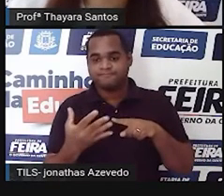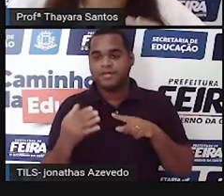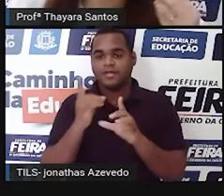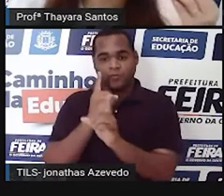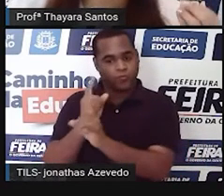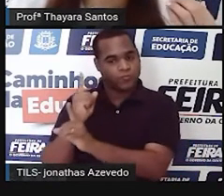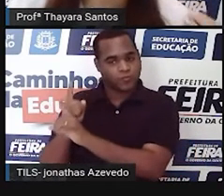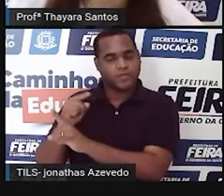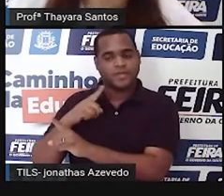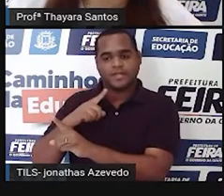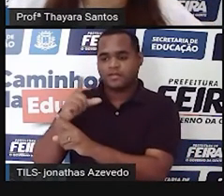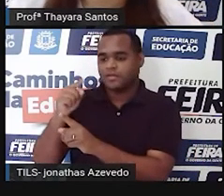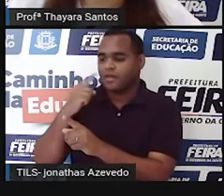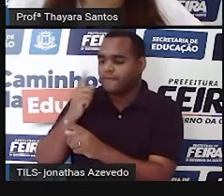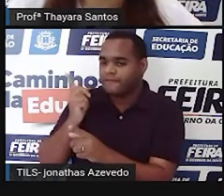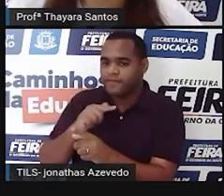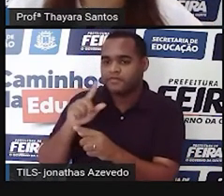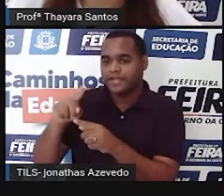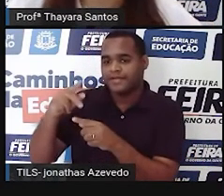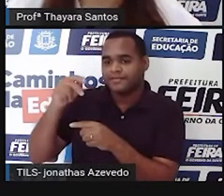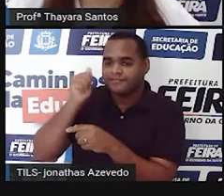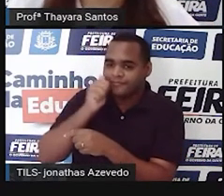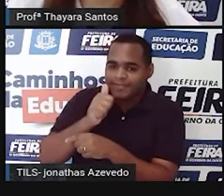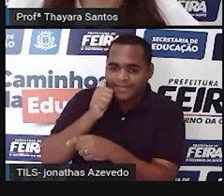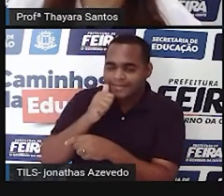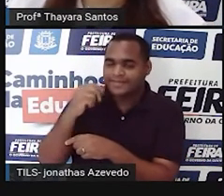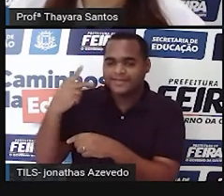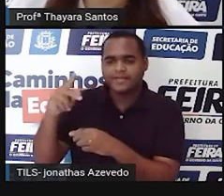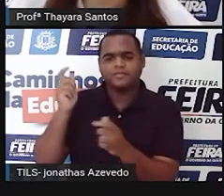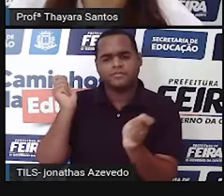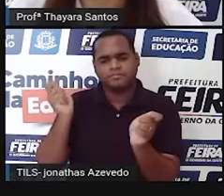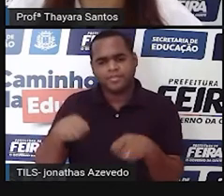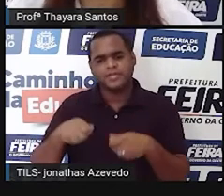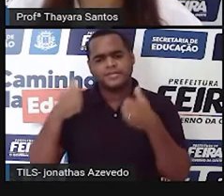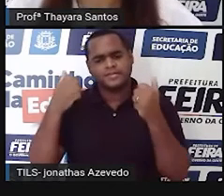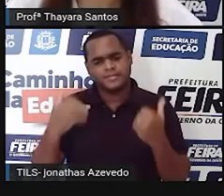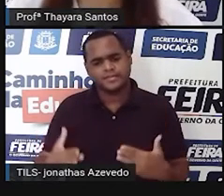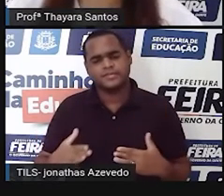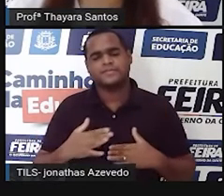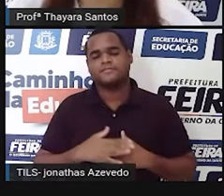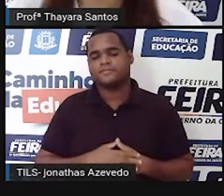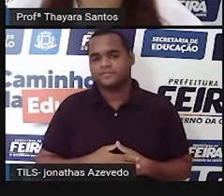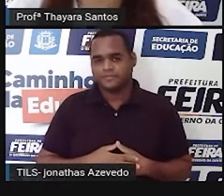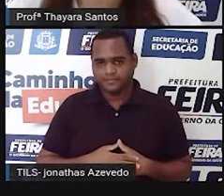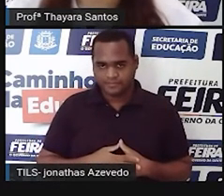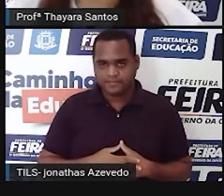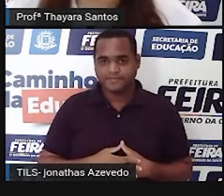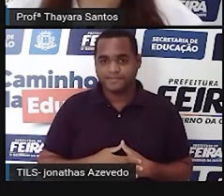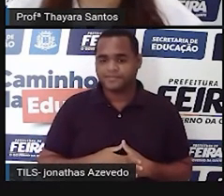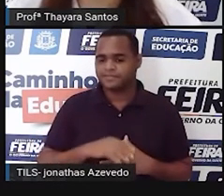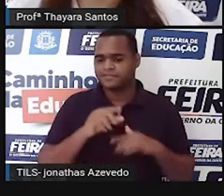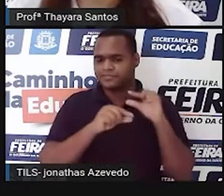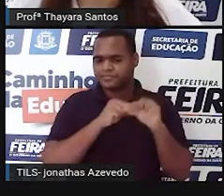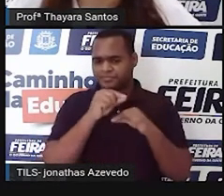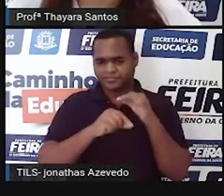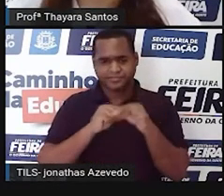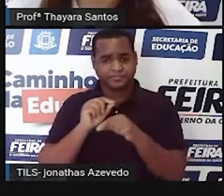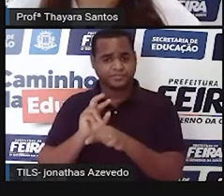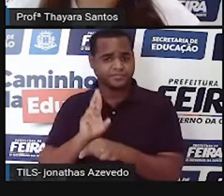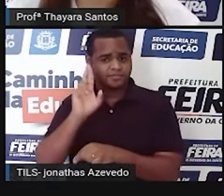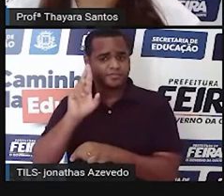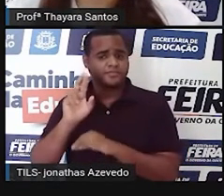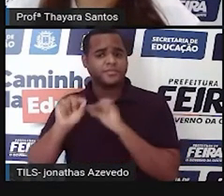ovócito, que é a célula reprodutiva feminina, para que ele possa fecundar ela. Então, quem vai encaminhar